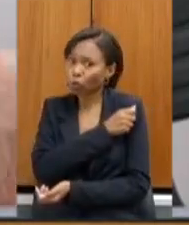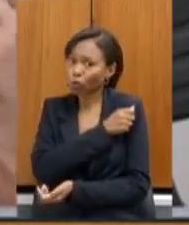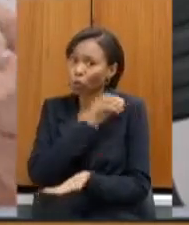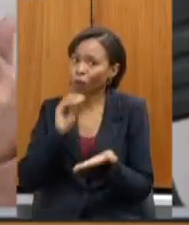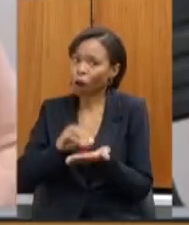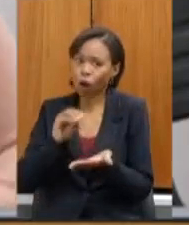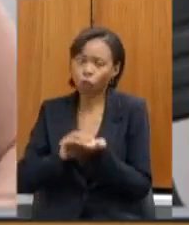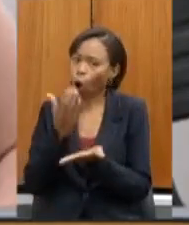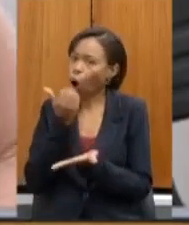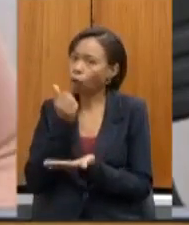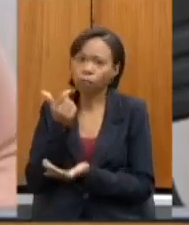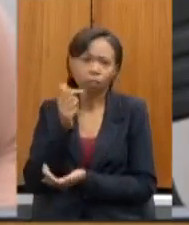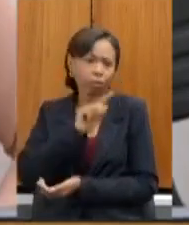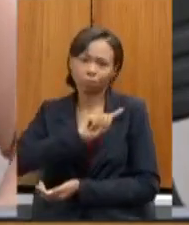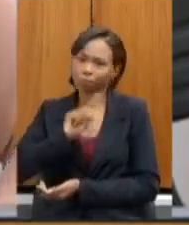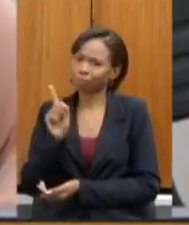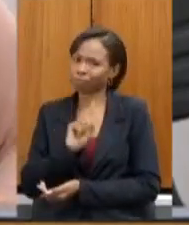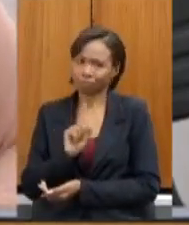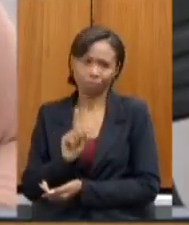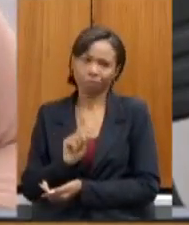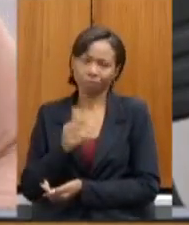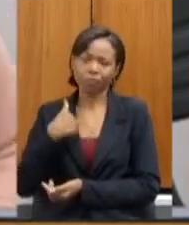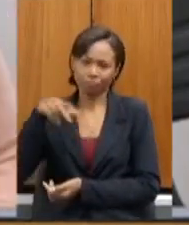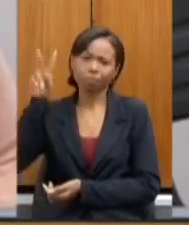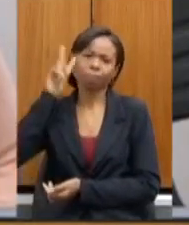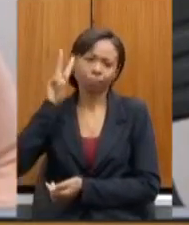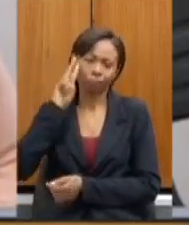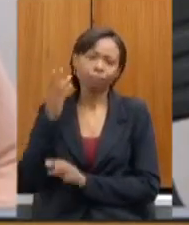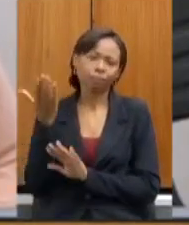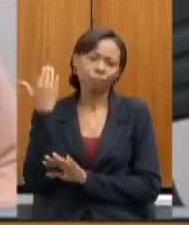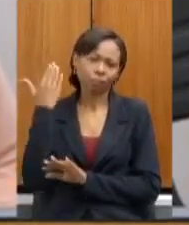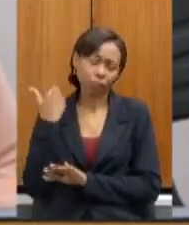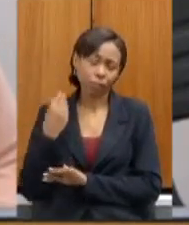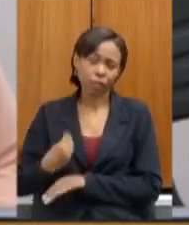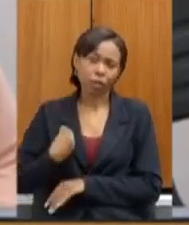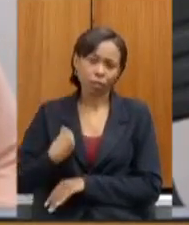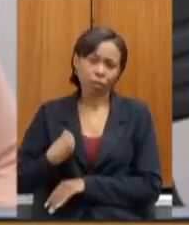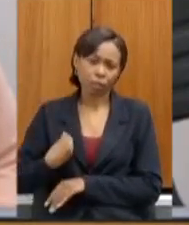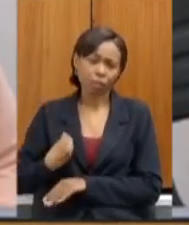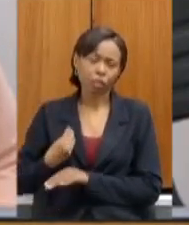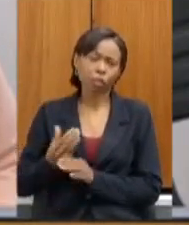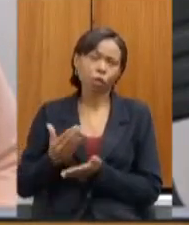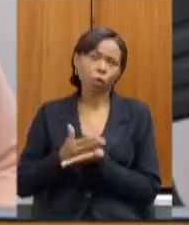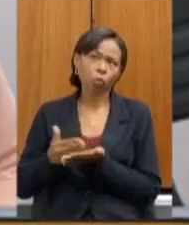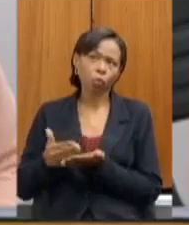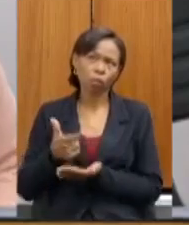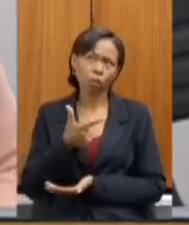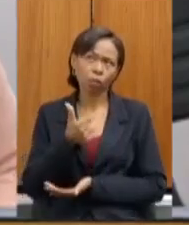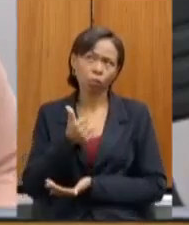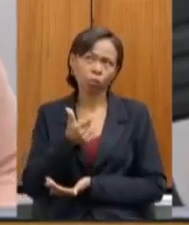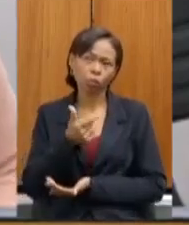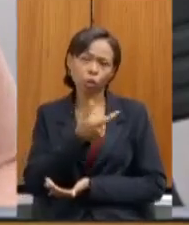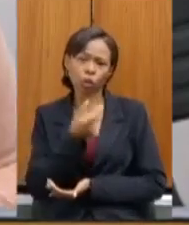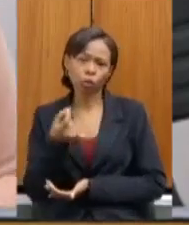me lembrava que nós vivíamos essa situação a partir de 2012 2013